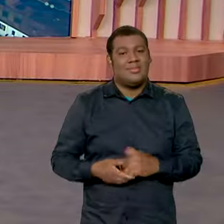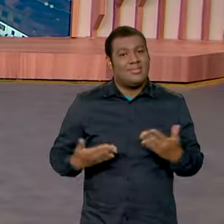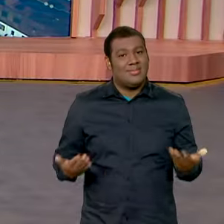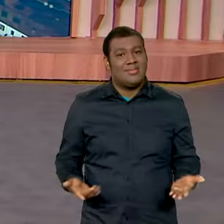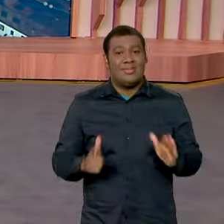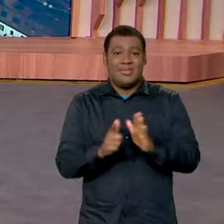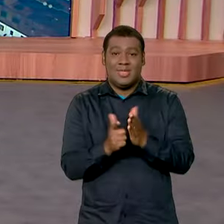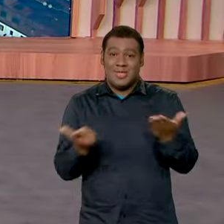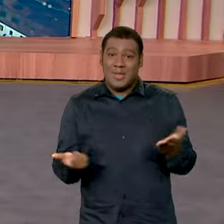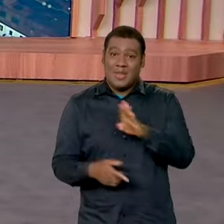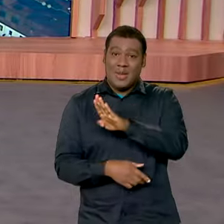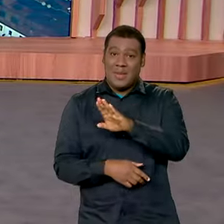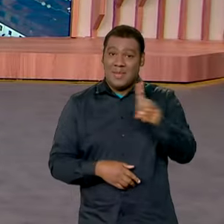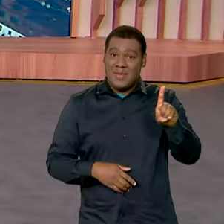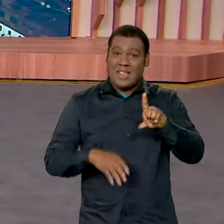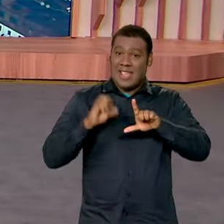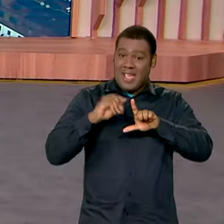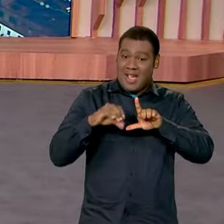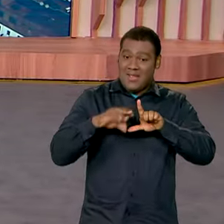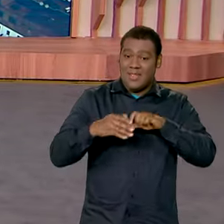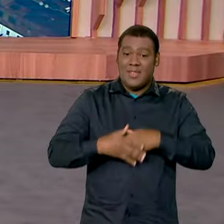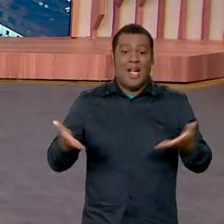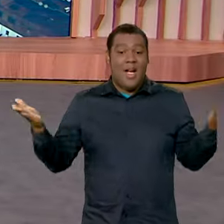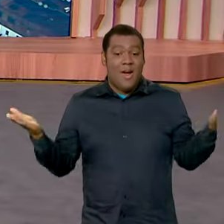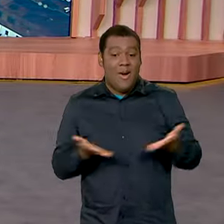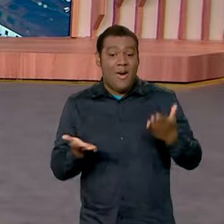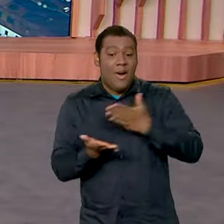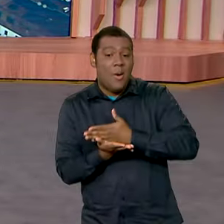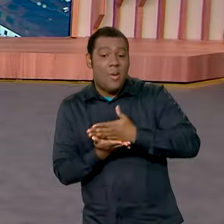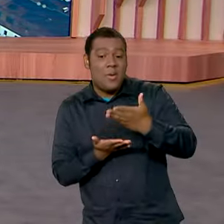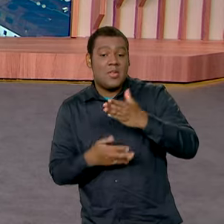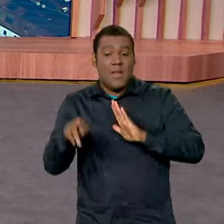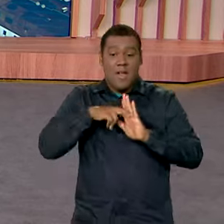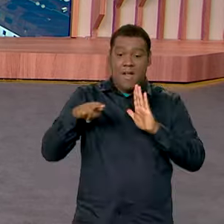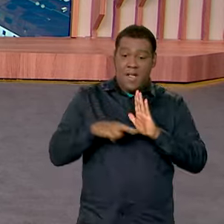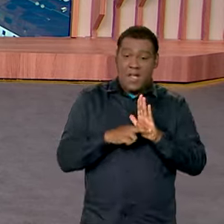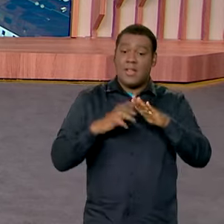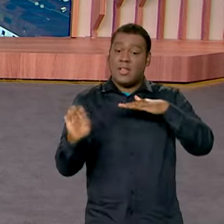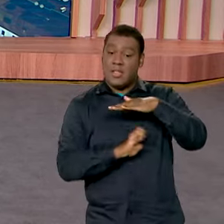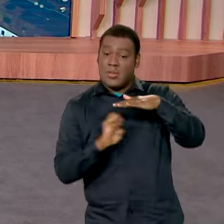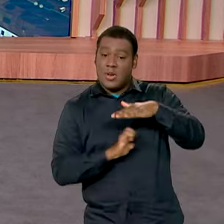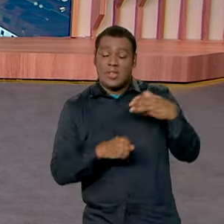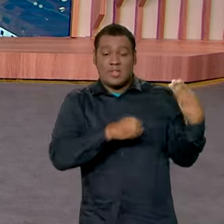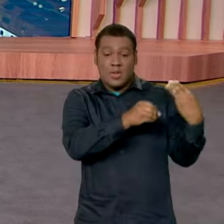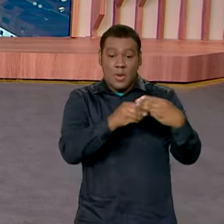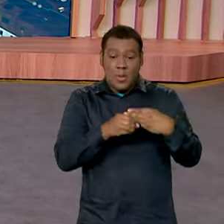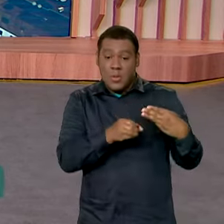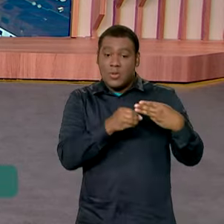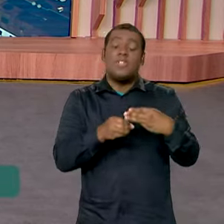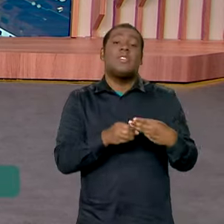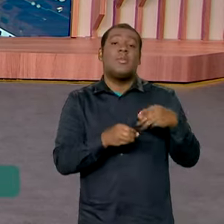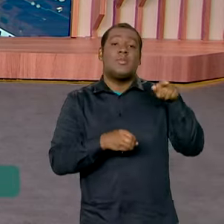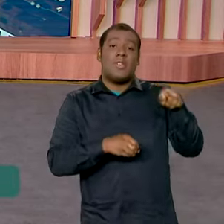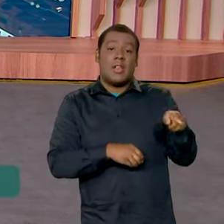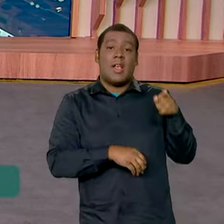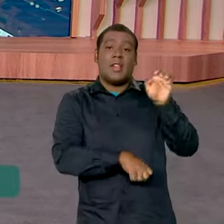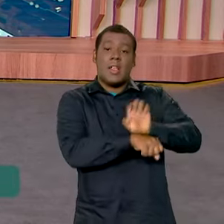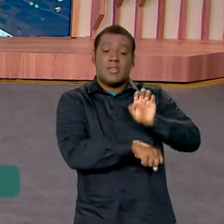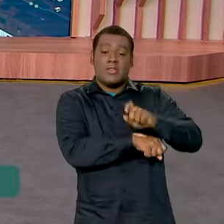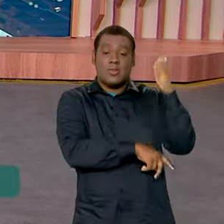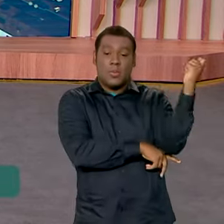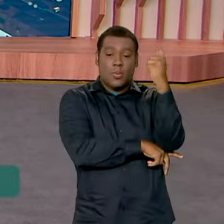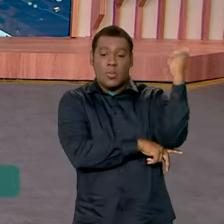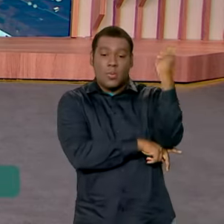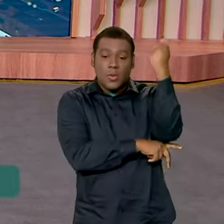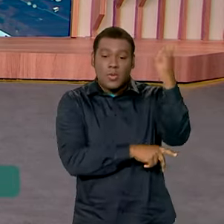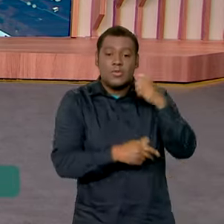De volta! E já estão valendo as regras para que as empresas dos municípios em situação de calamidade no Rio Grande do Sul